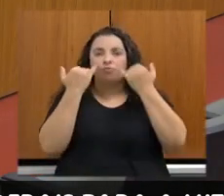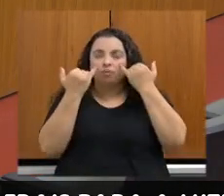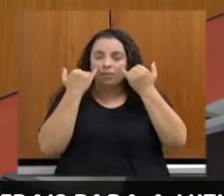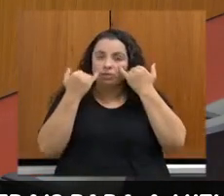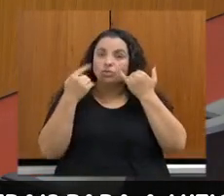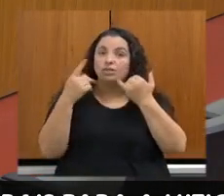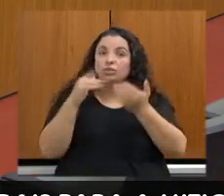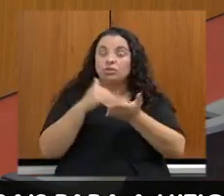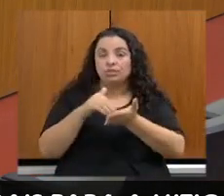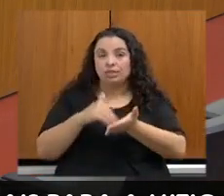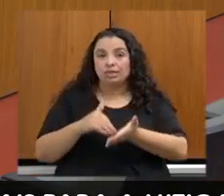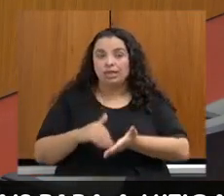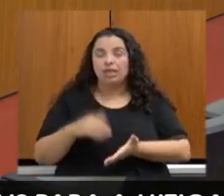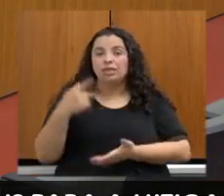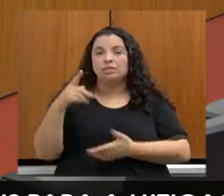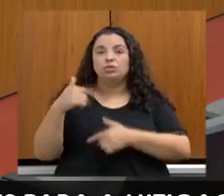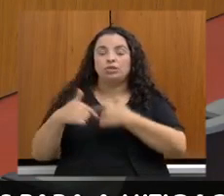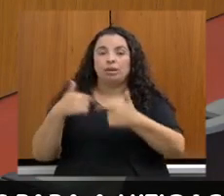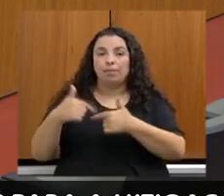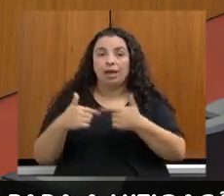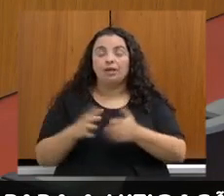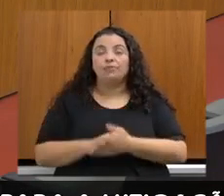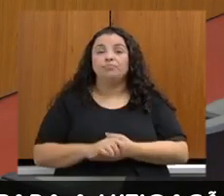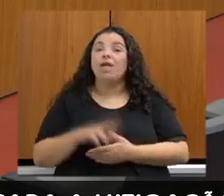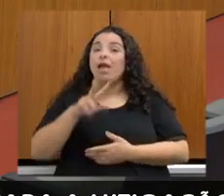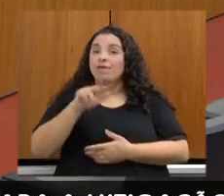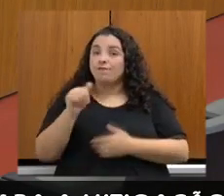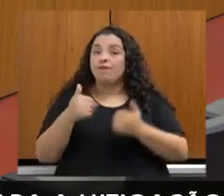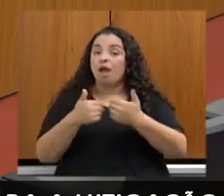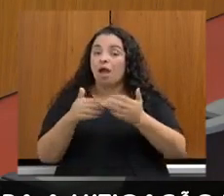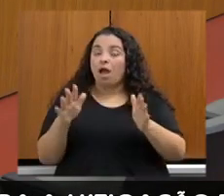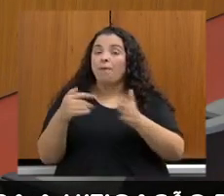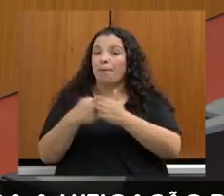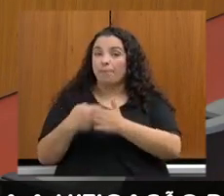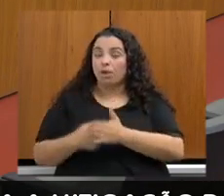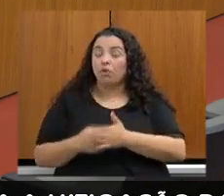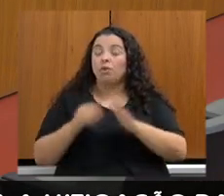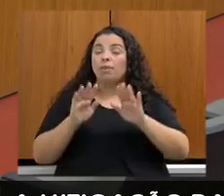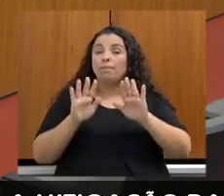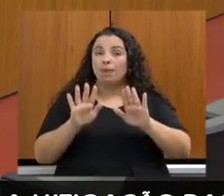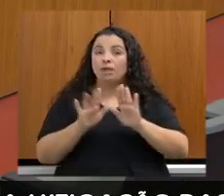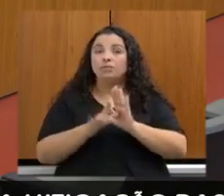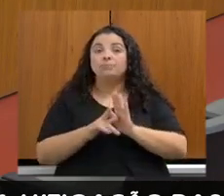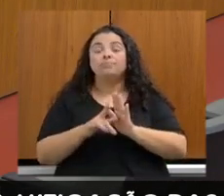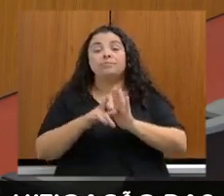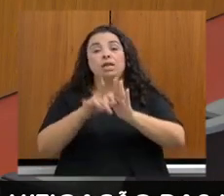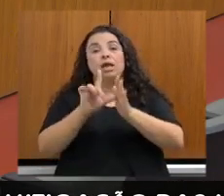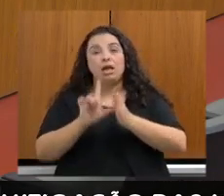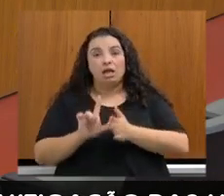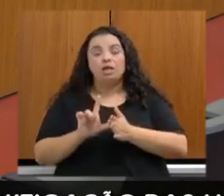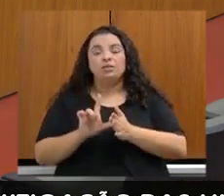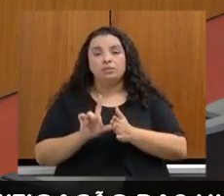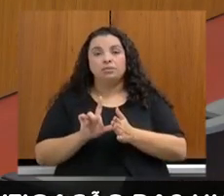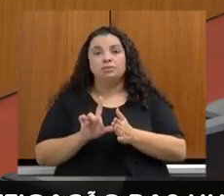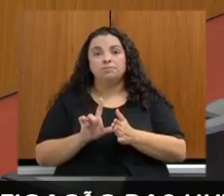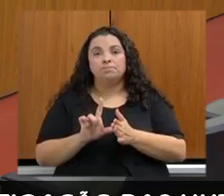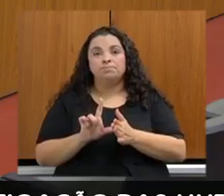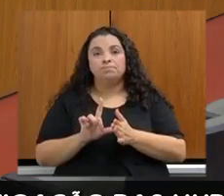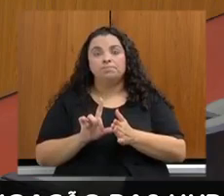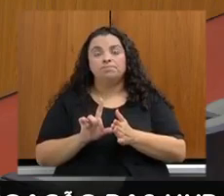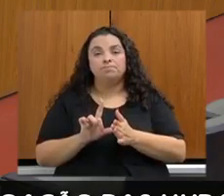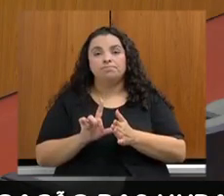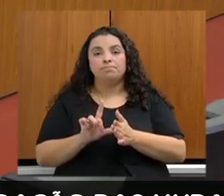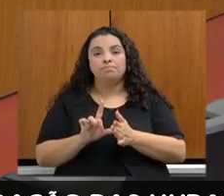Eu queria que, antes de abrir a pergunta para que os presentes possam também usar